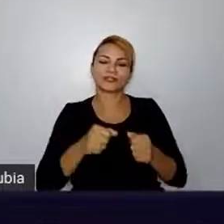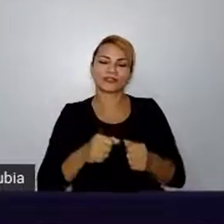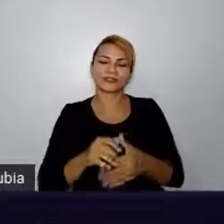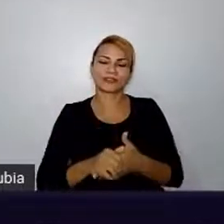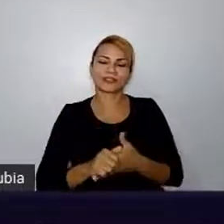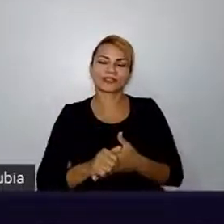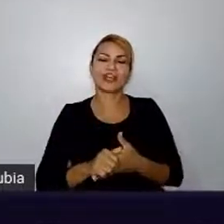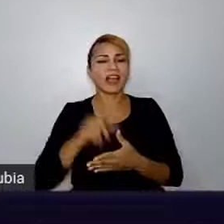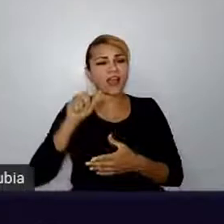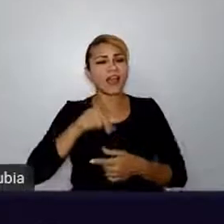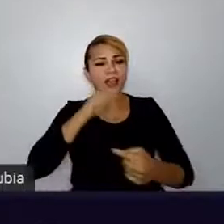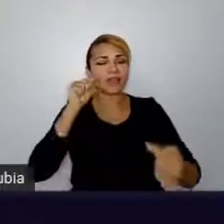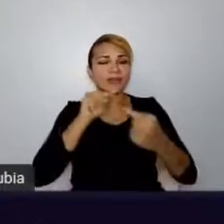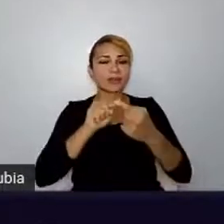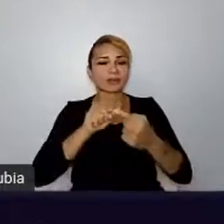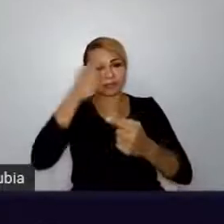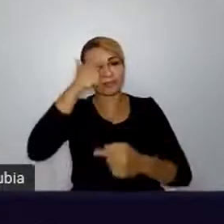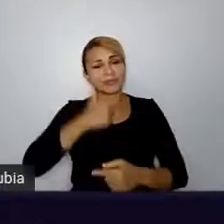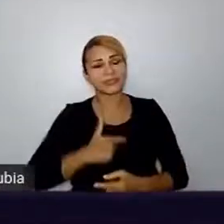objetivo de querer ser uma pessoa boa